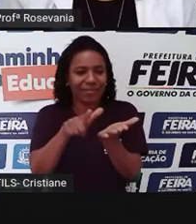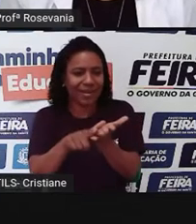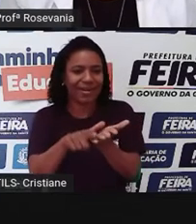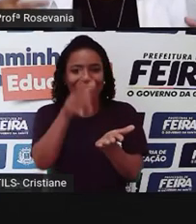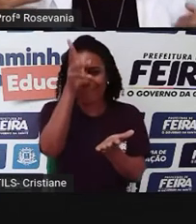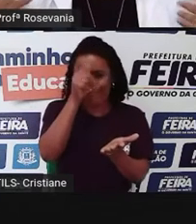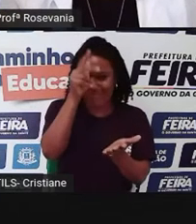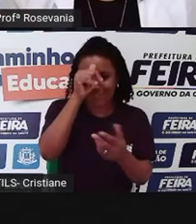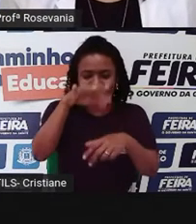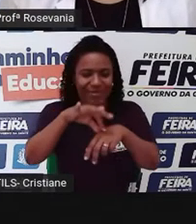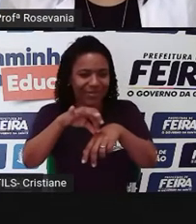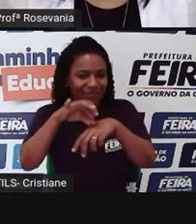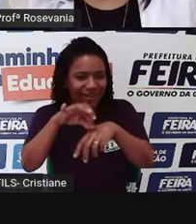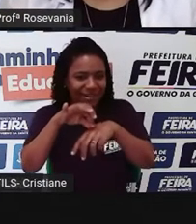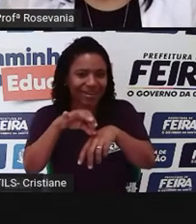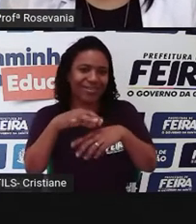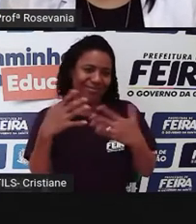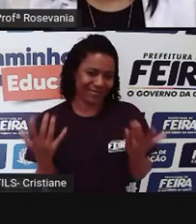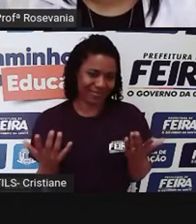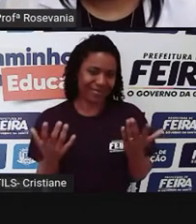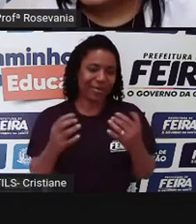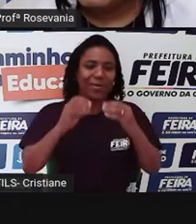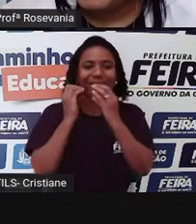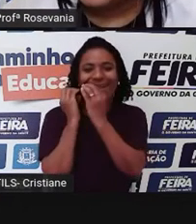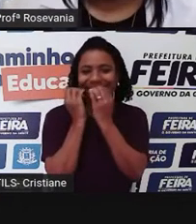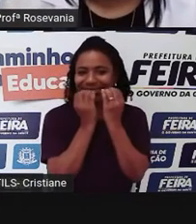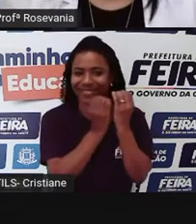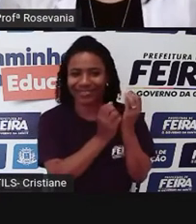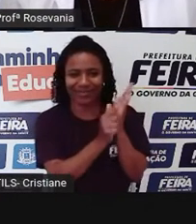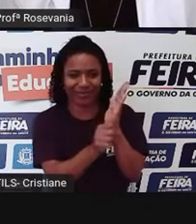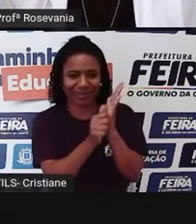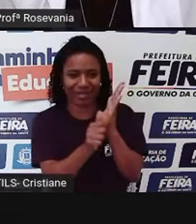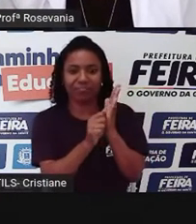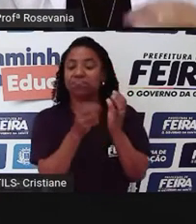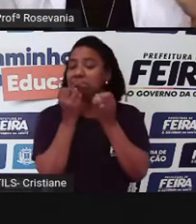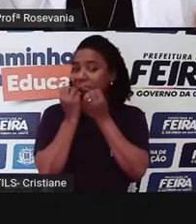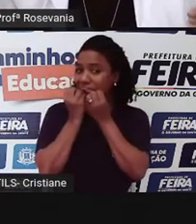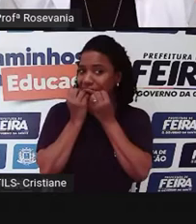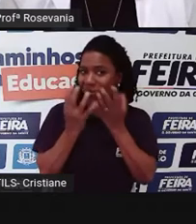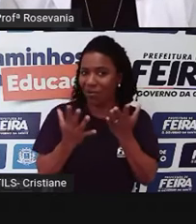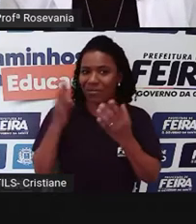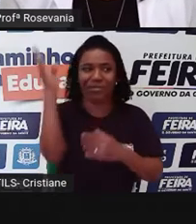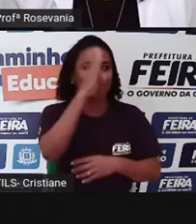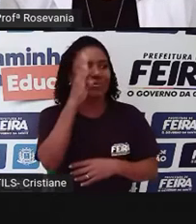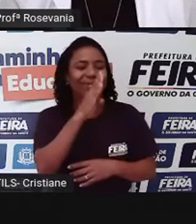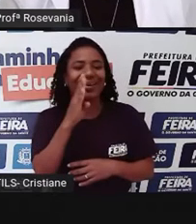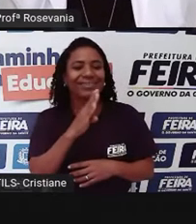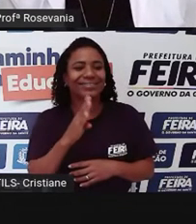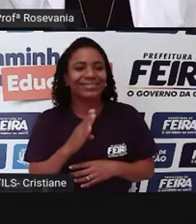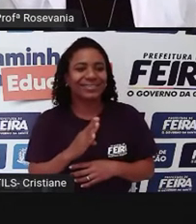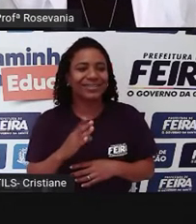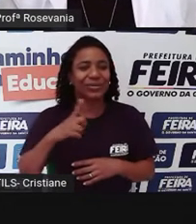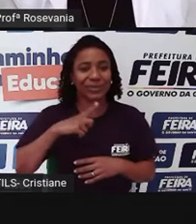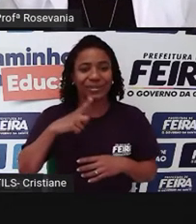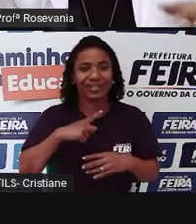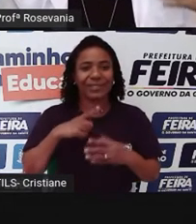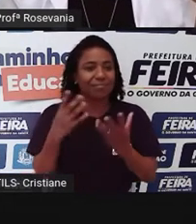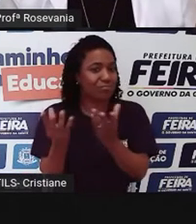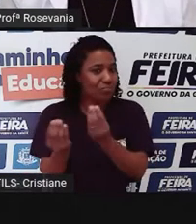entre outros. Esse comércio, ele tá bastante em evidência, sabia, atualmente? Justamente pelo fato, né,